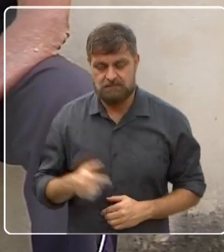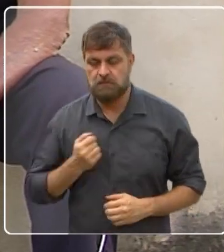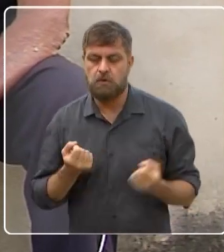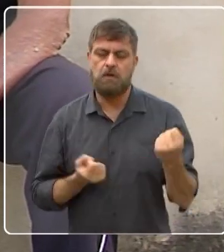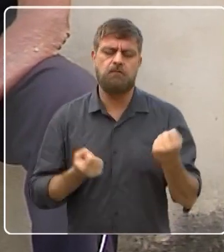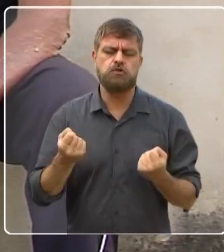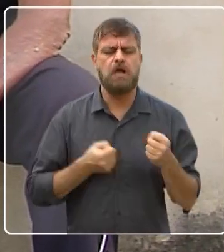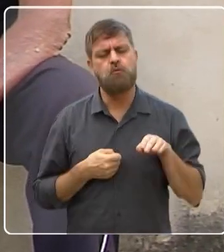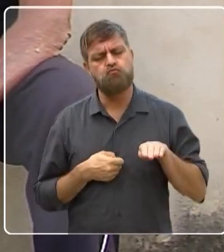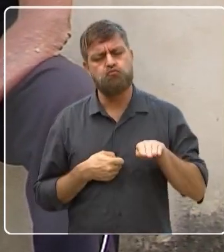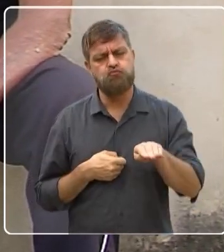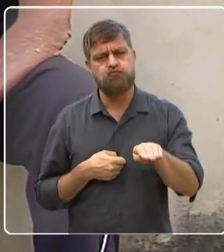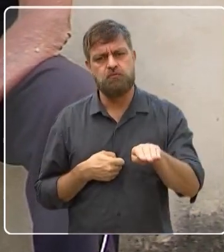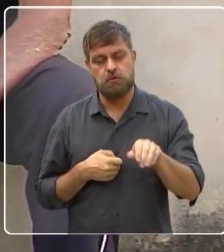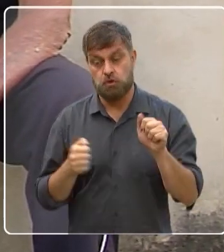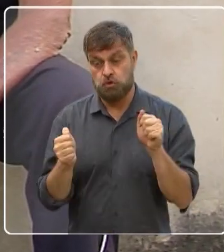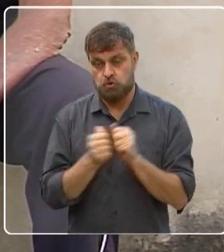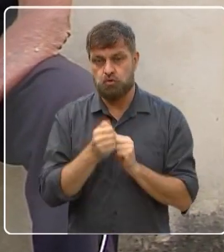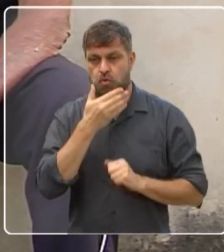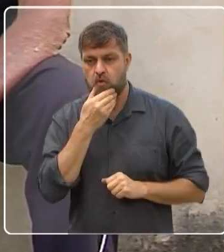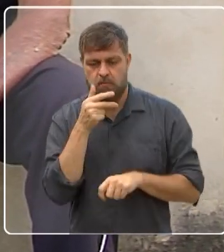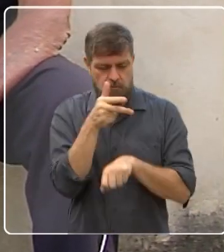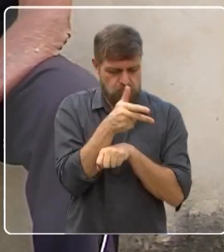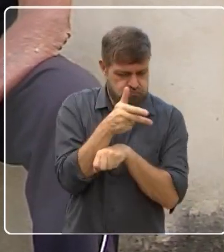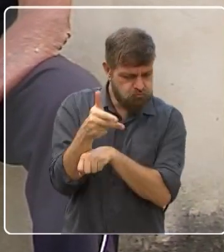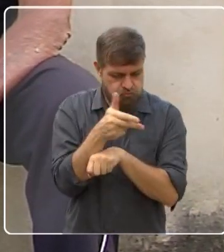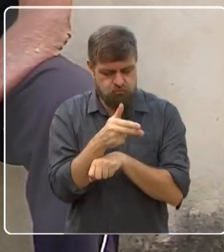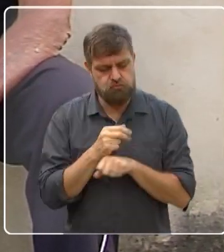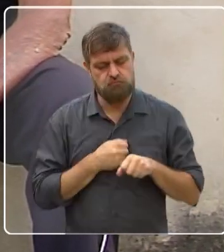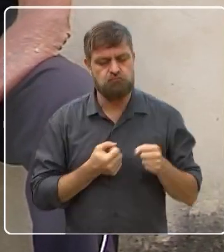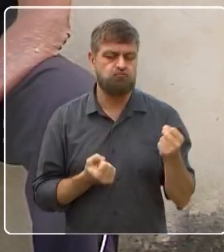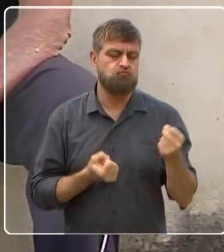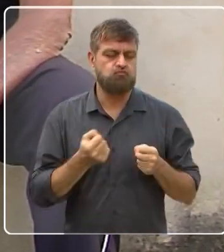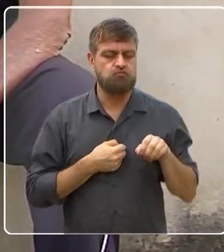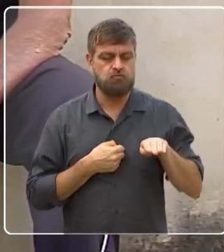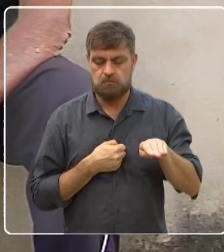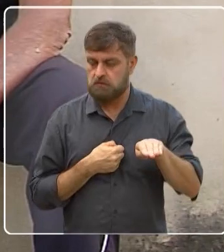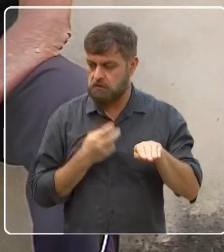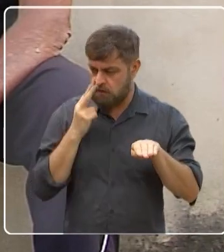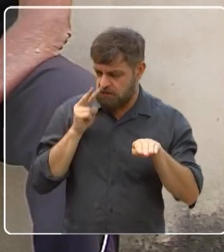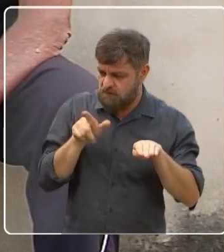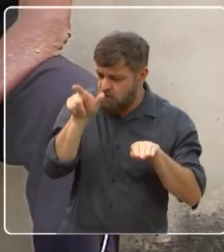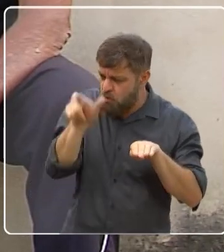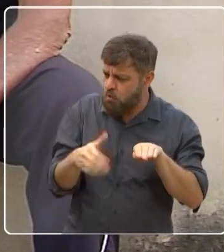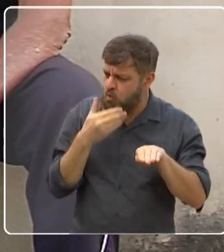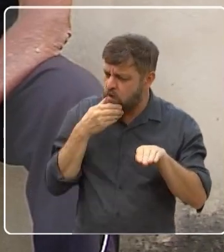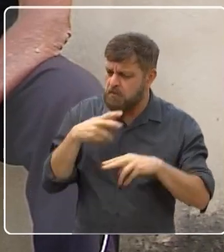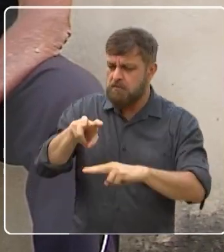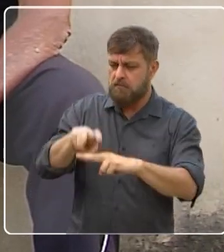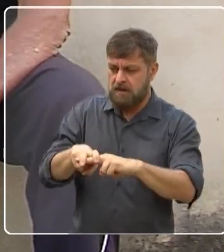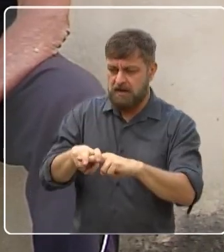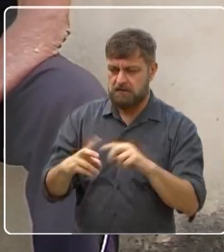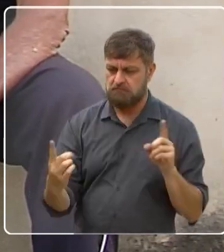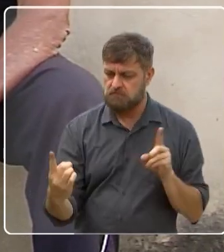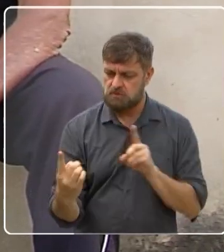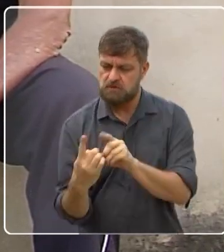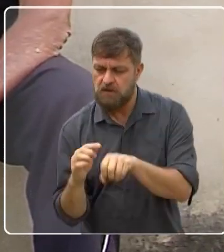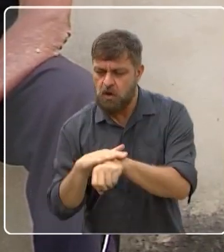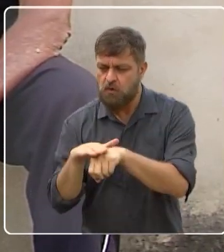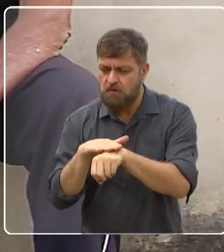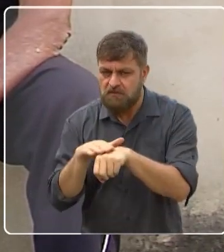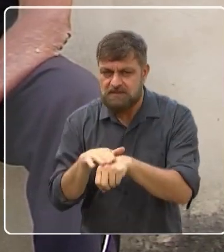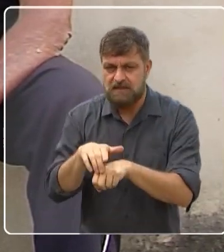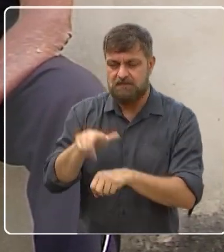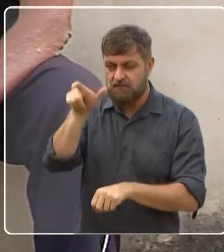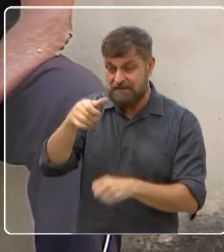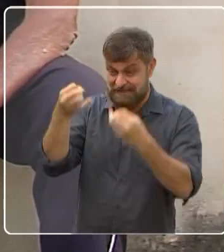carro, né, eu e o repórter cinematográfico Márcio, e a gente viu o senhor parado e falou, vamos lá, de repente tem uma história boa, daí o senhor